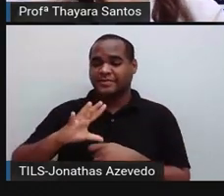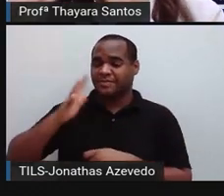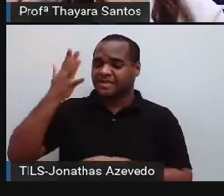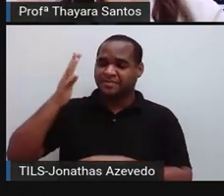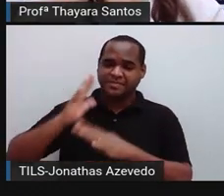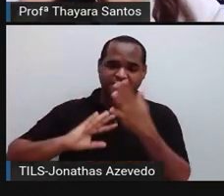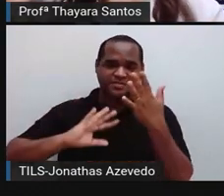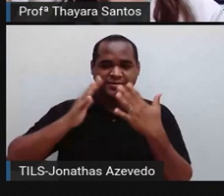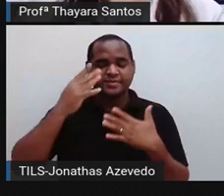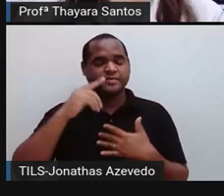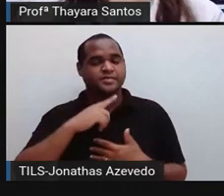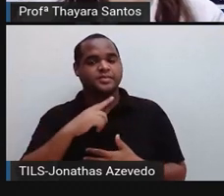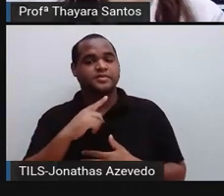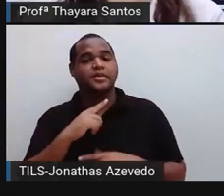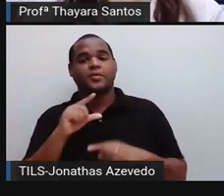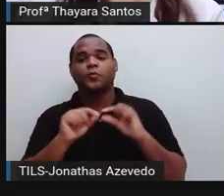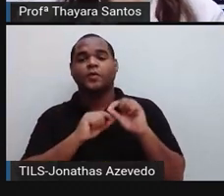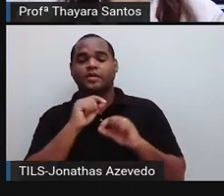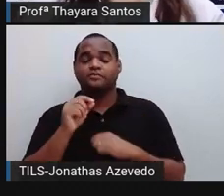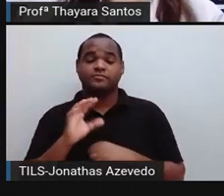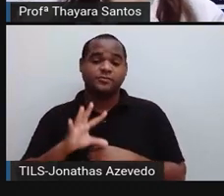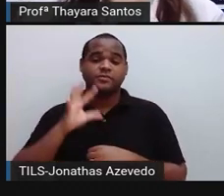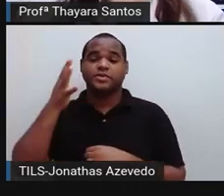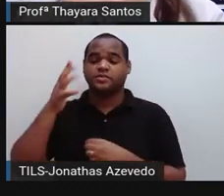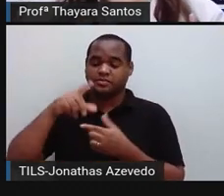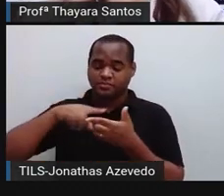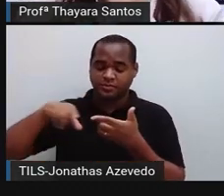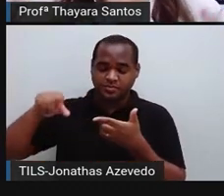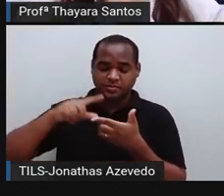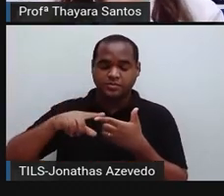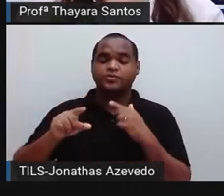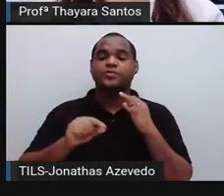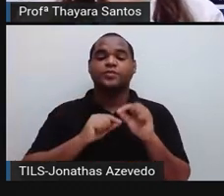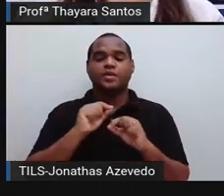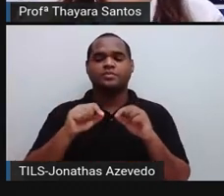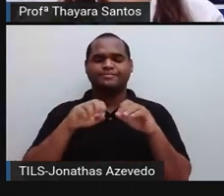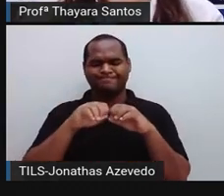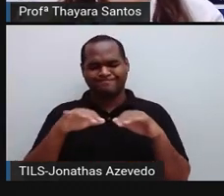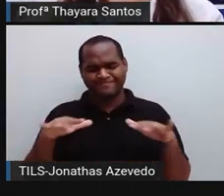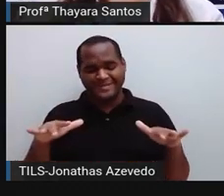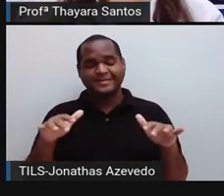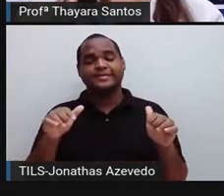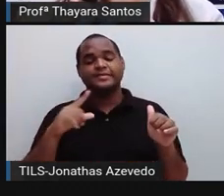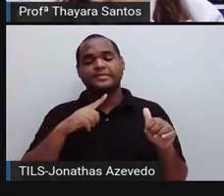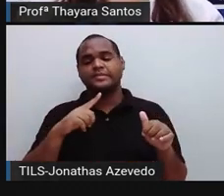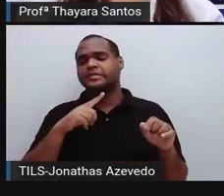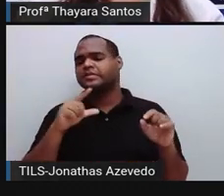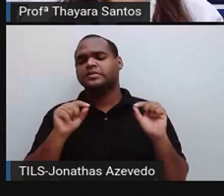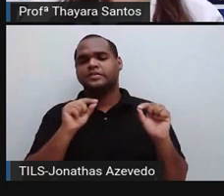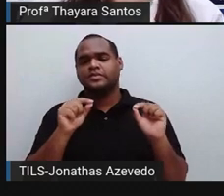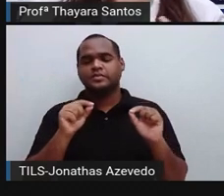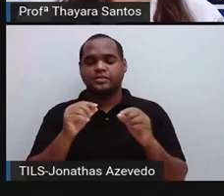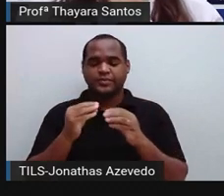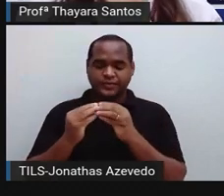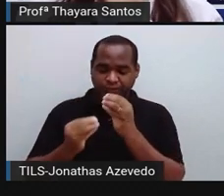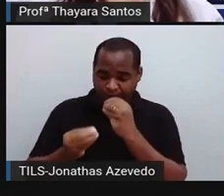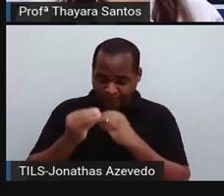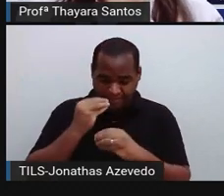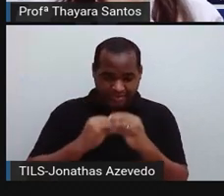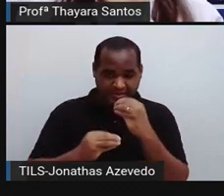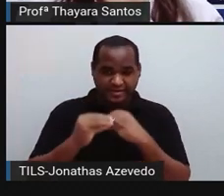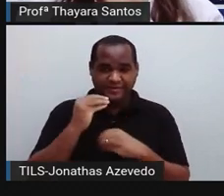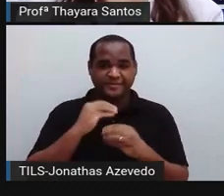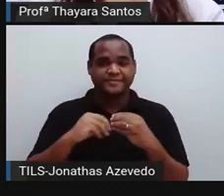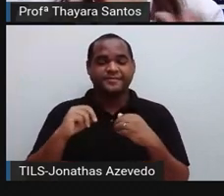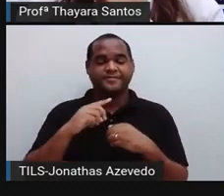anomalia... Porque o que é que provoca essa proliferação exagerada desse fungo? A alimentação, principalmente